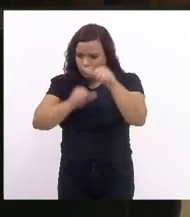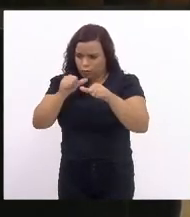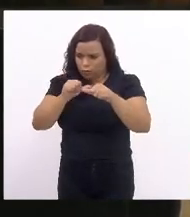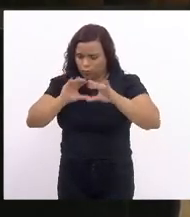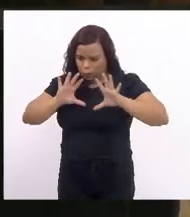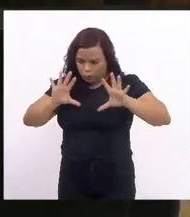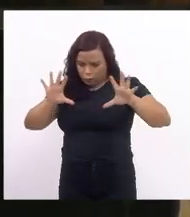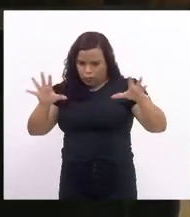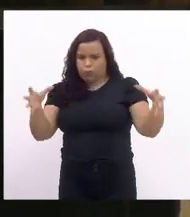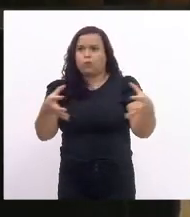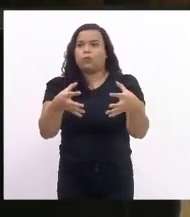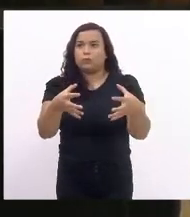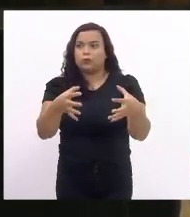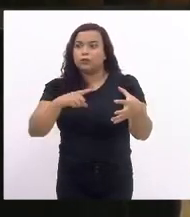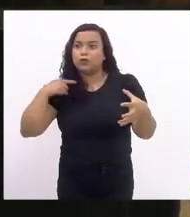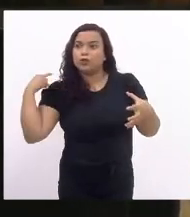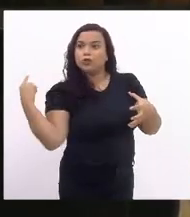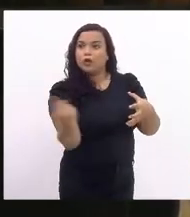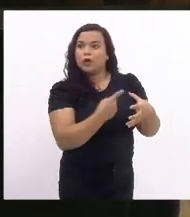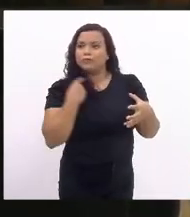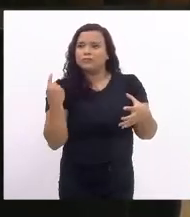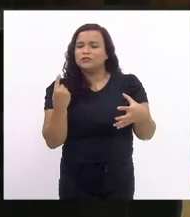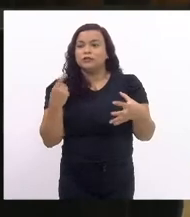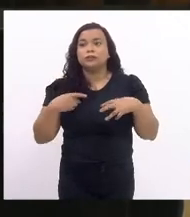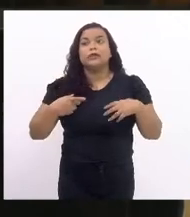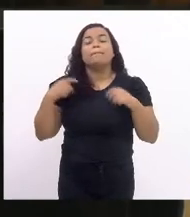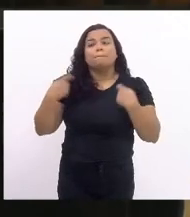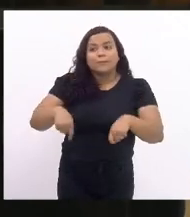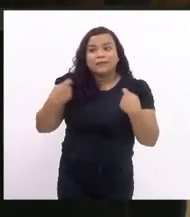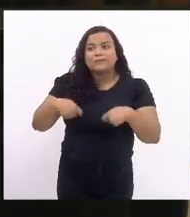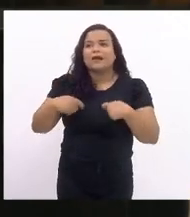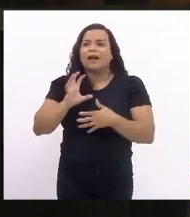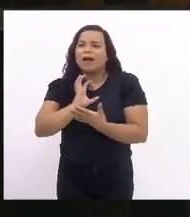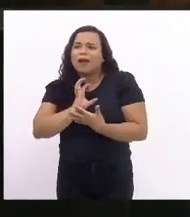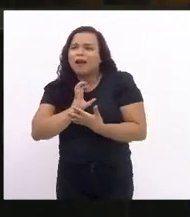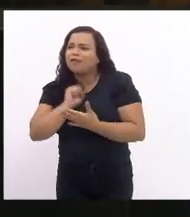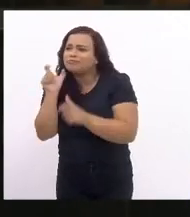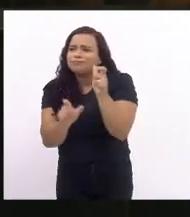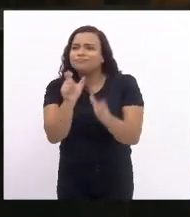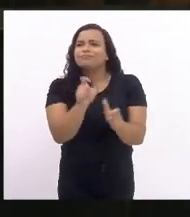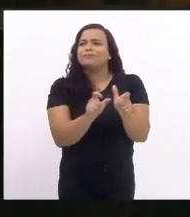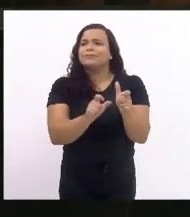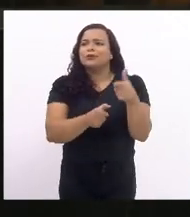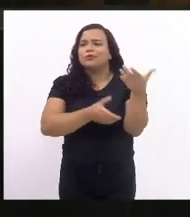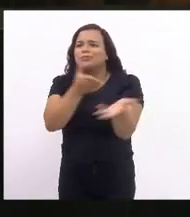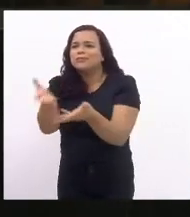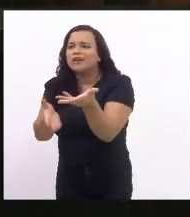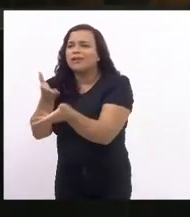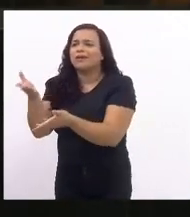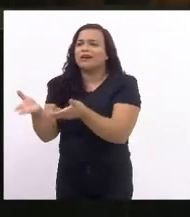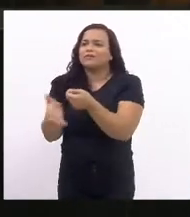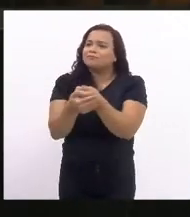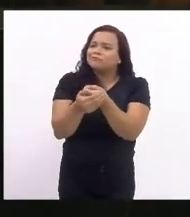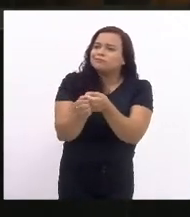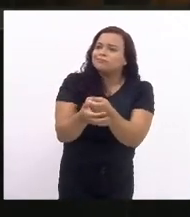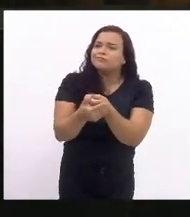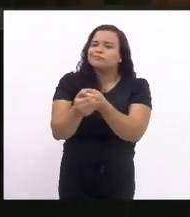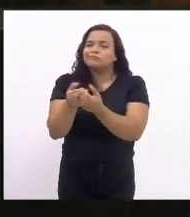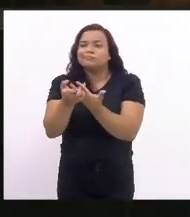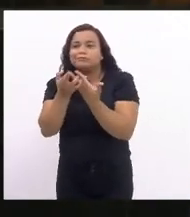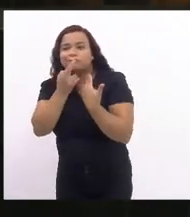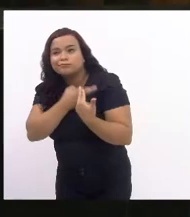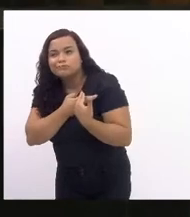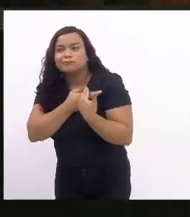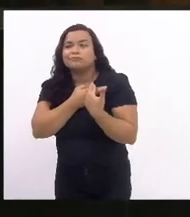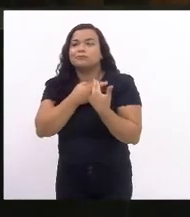mínimo que se espera é o amor ao próximo, é o cuidado, é o zelo, é a responsabilidade,